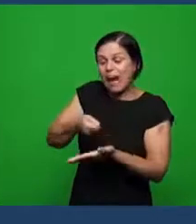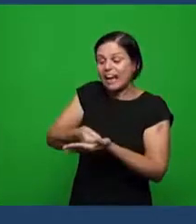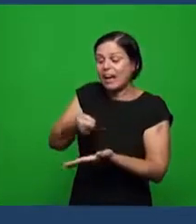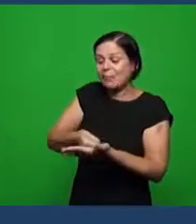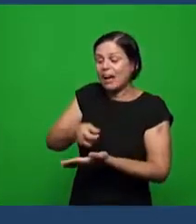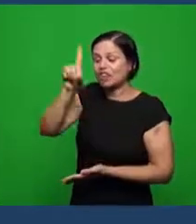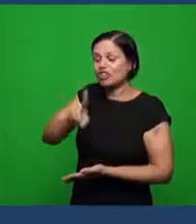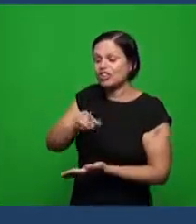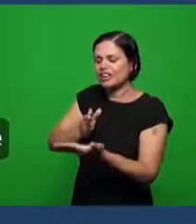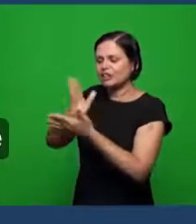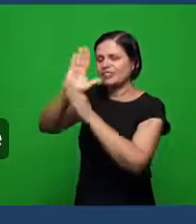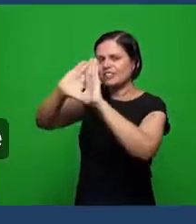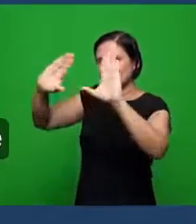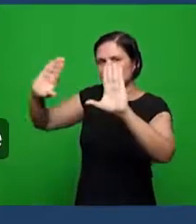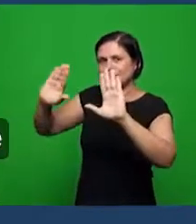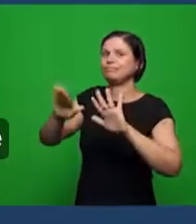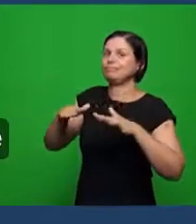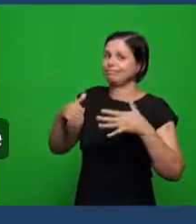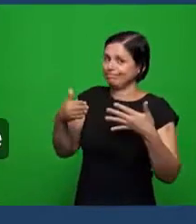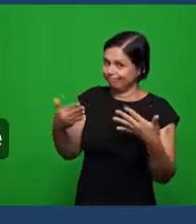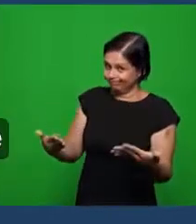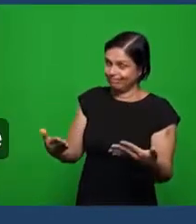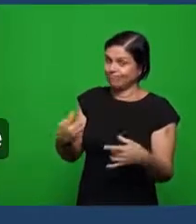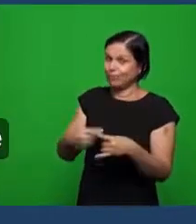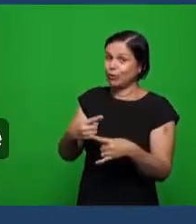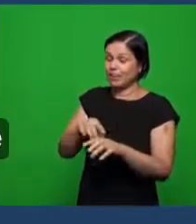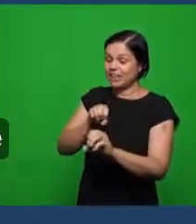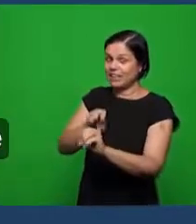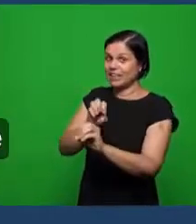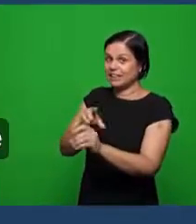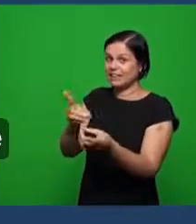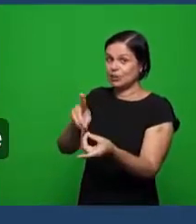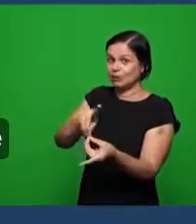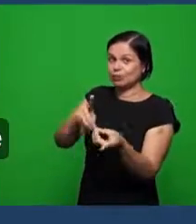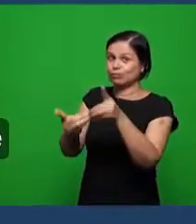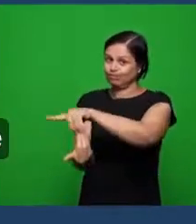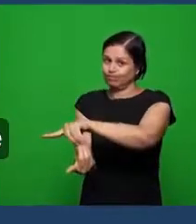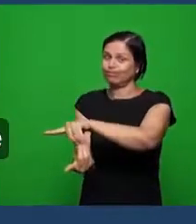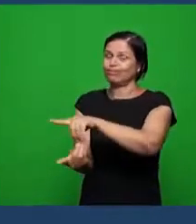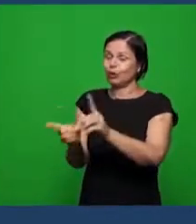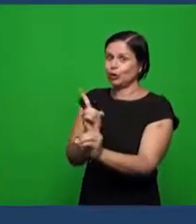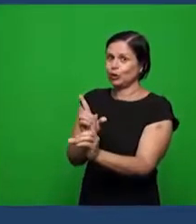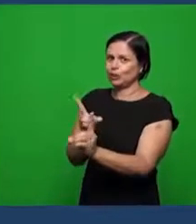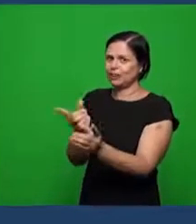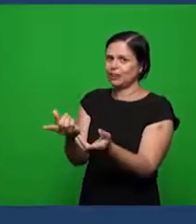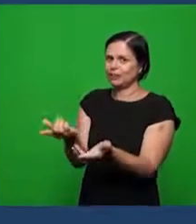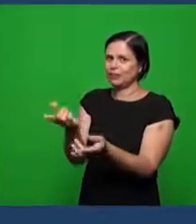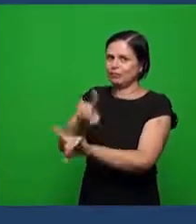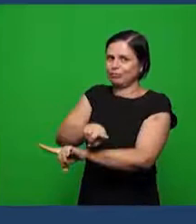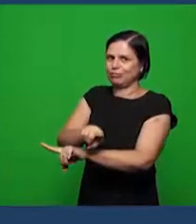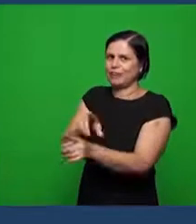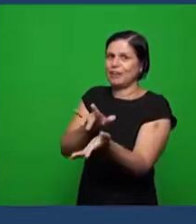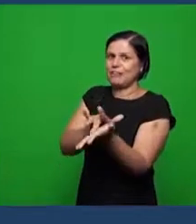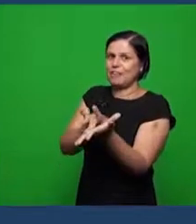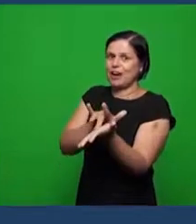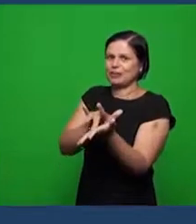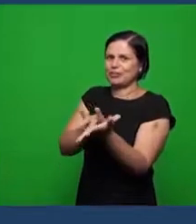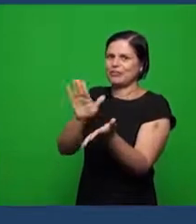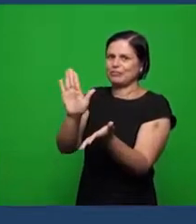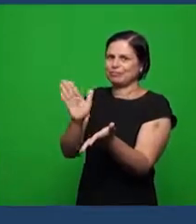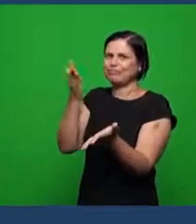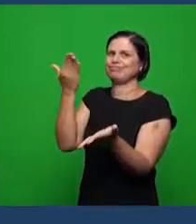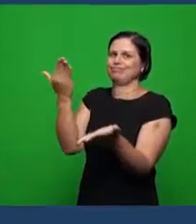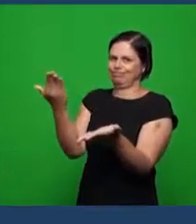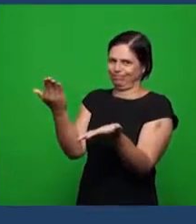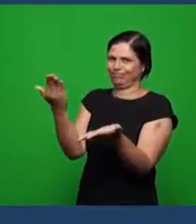sentir ali a fé então ensinaram esse ensino que foi dado essa doutrina desviando daquilo que foi